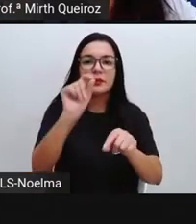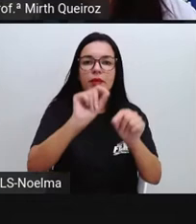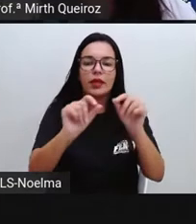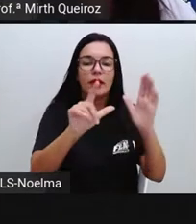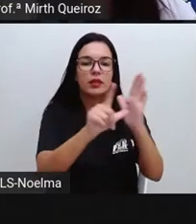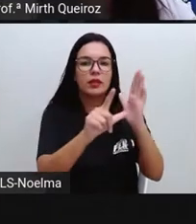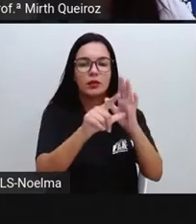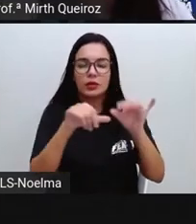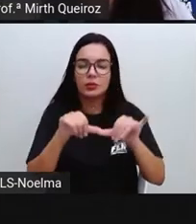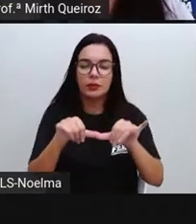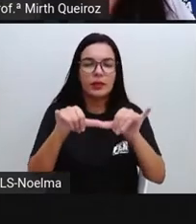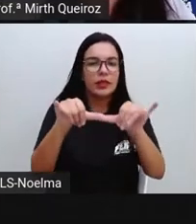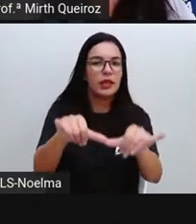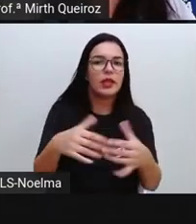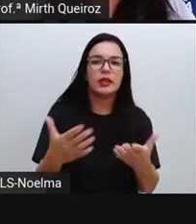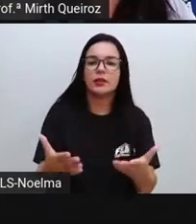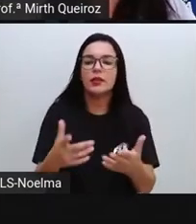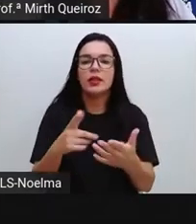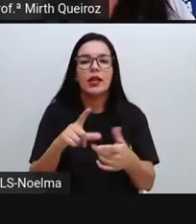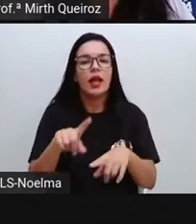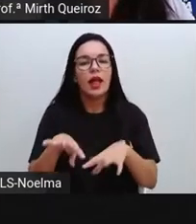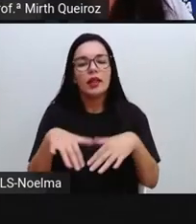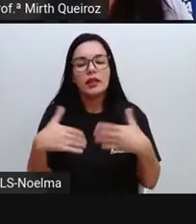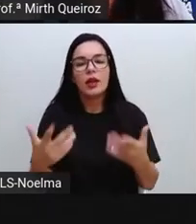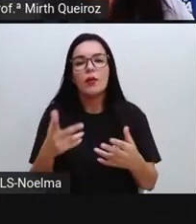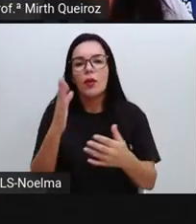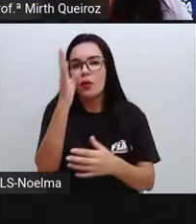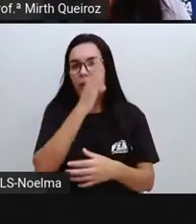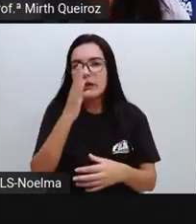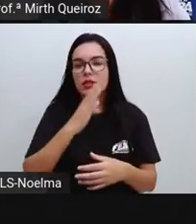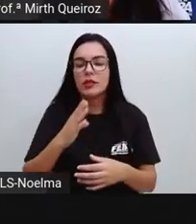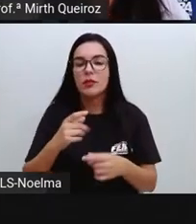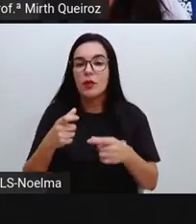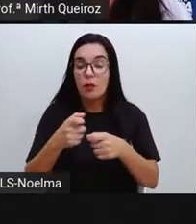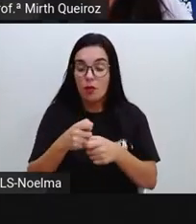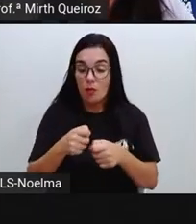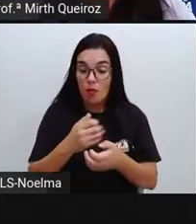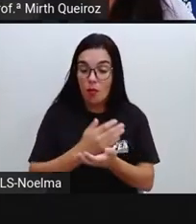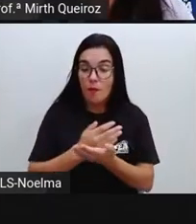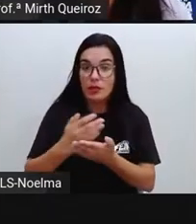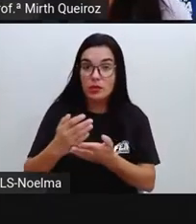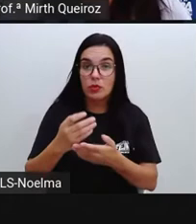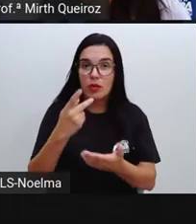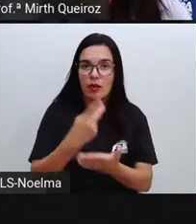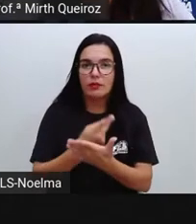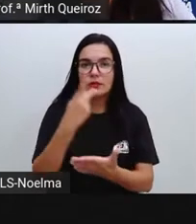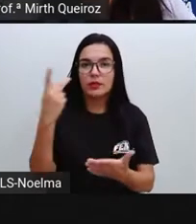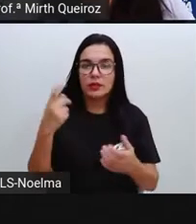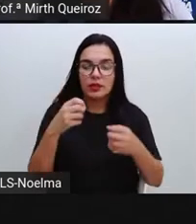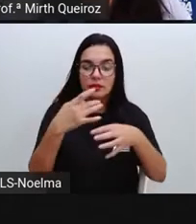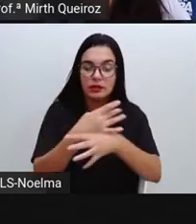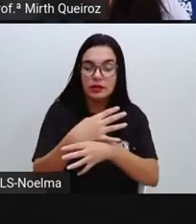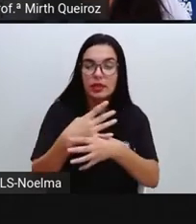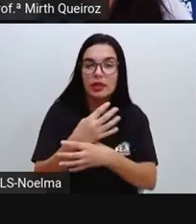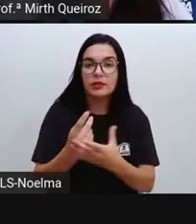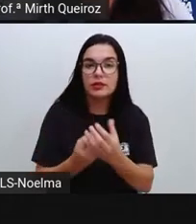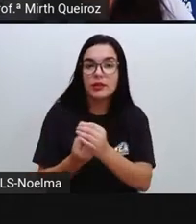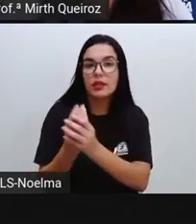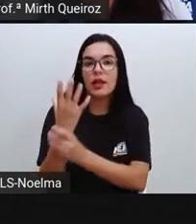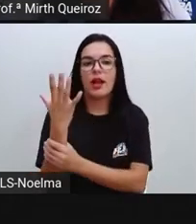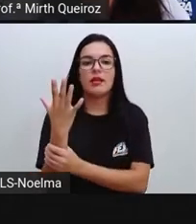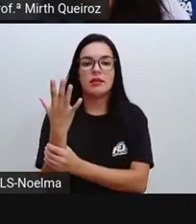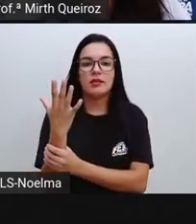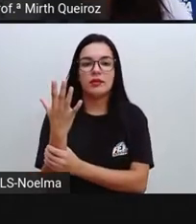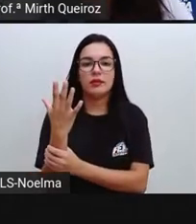desenvolvendo aí e a urbanização começou a acontecer. Que problemas ambientais e